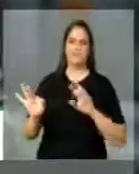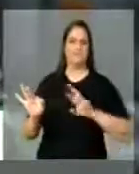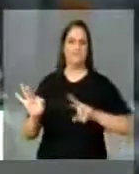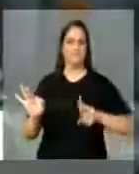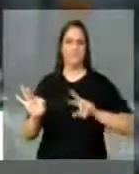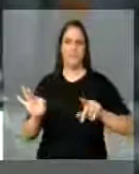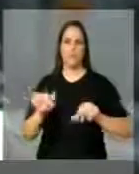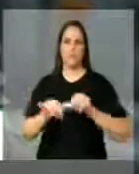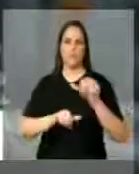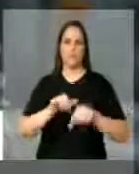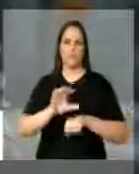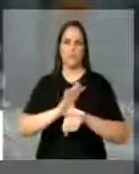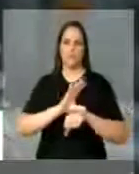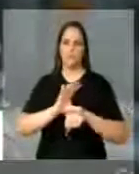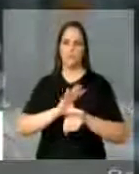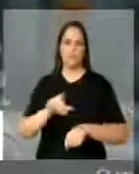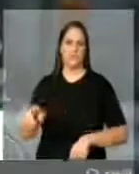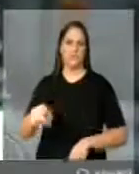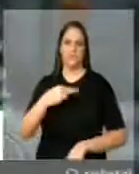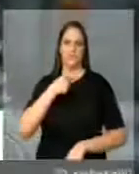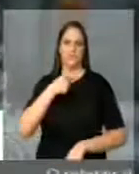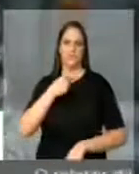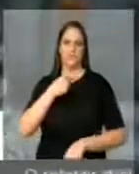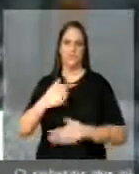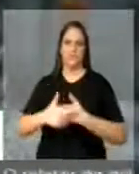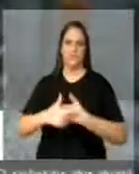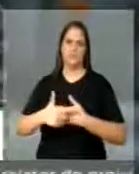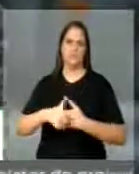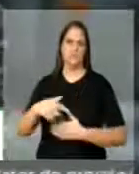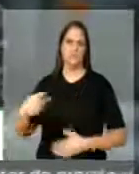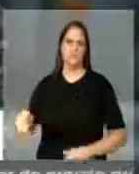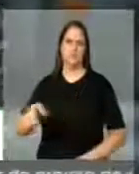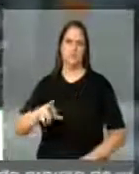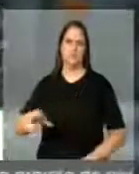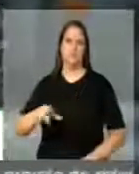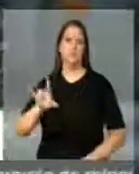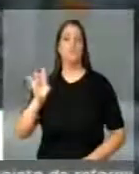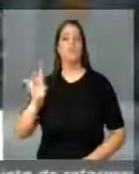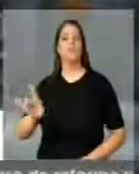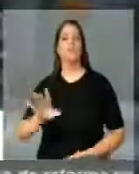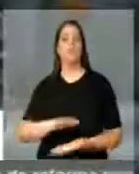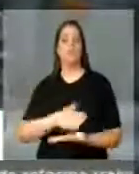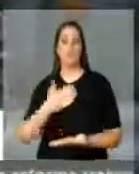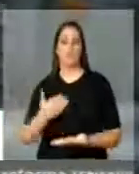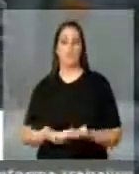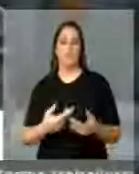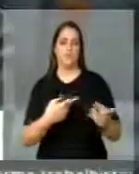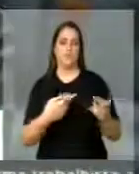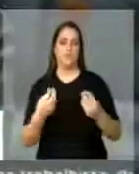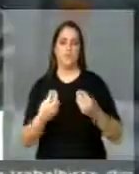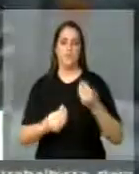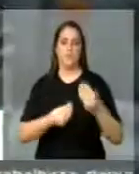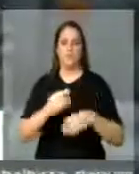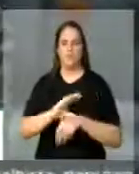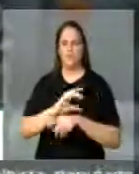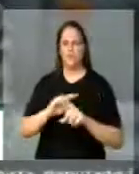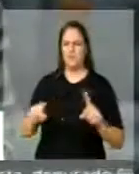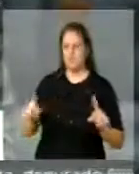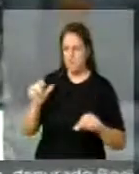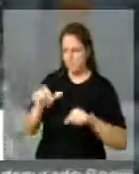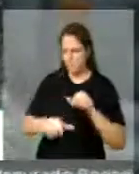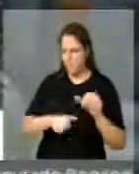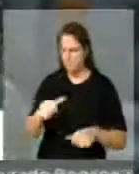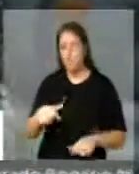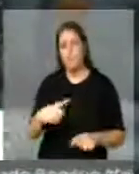mudar a Constituição. Ele tem o dever de interpretar, não de mudar. E está mudando por